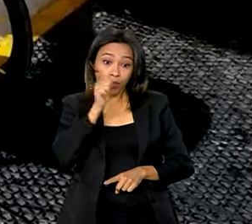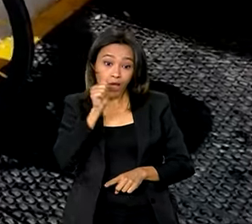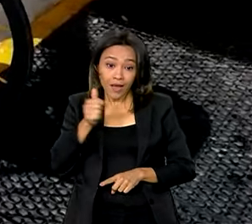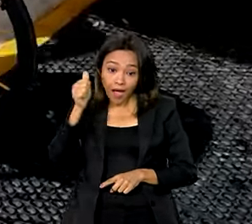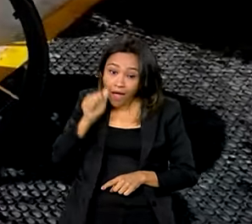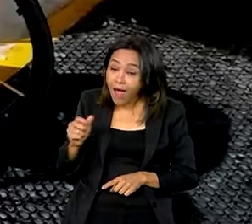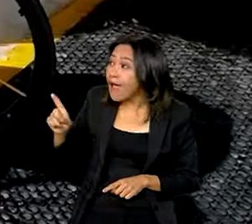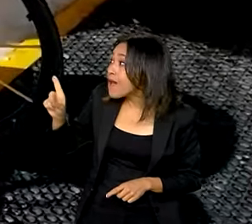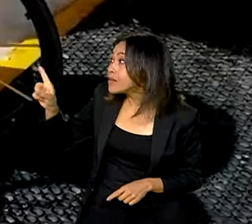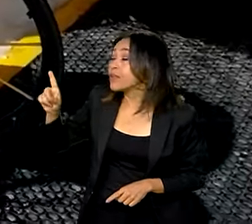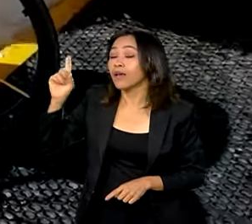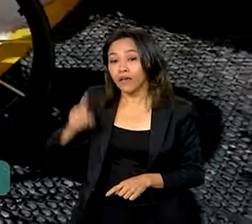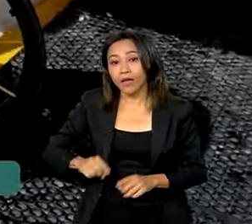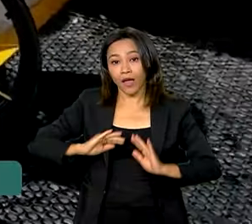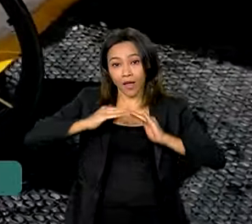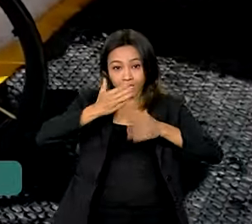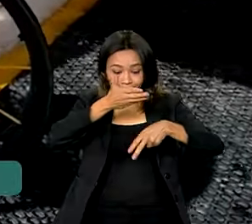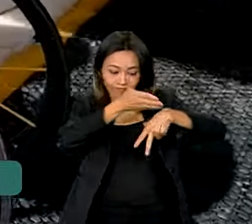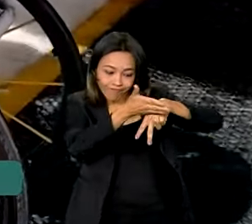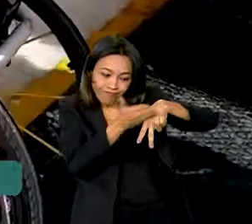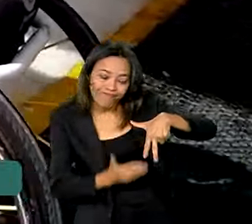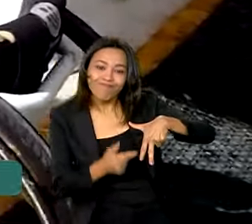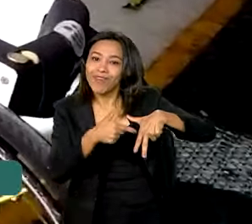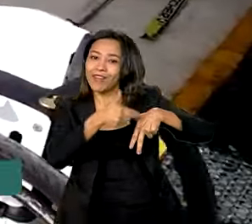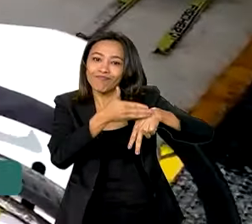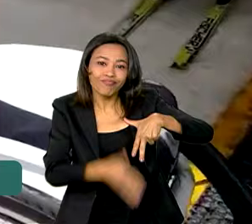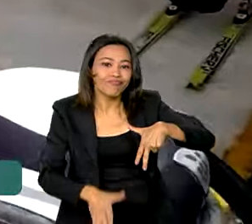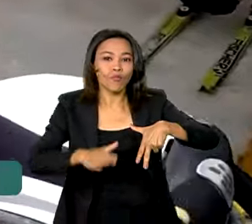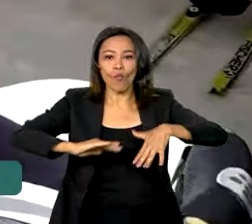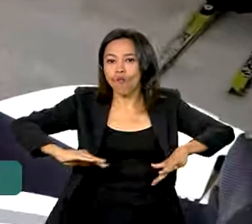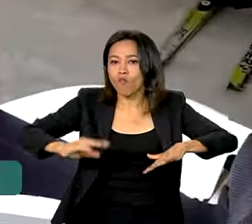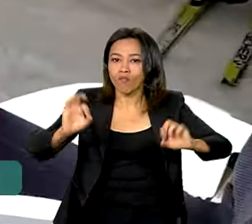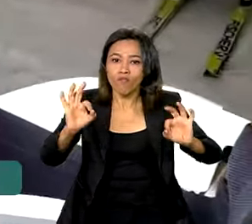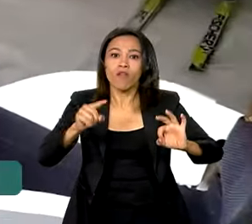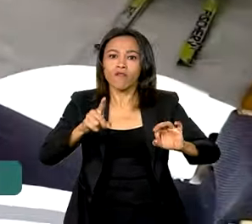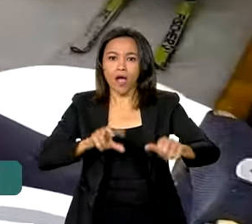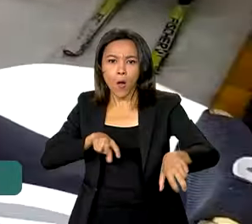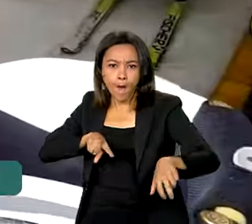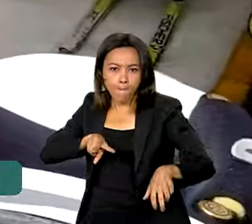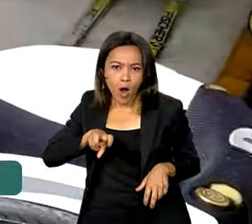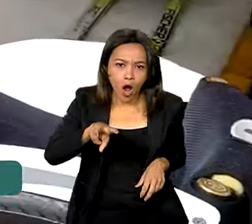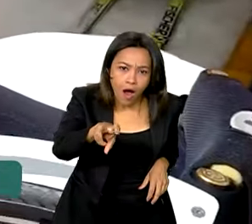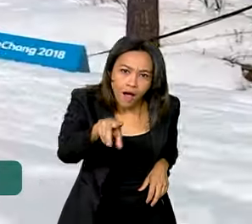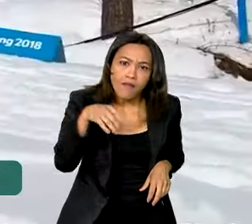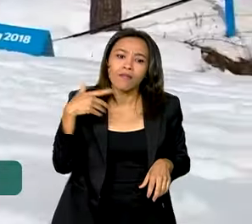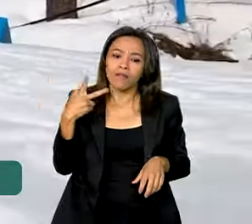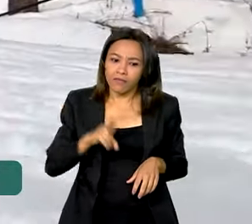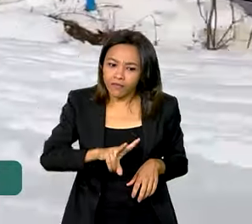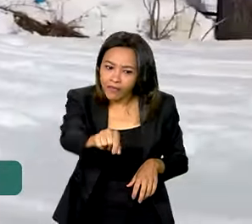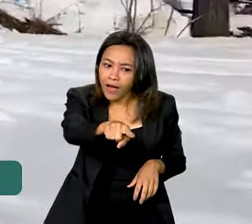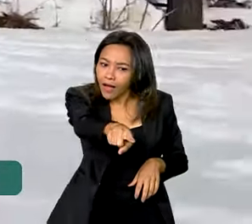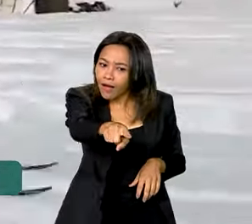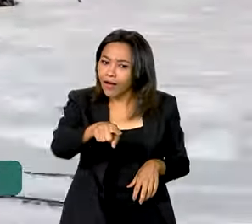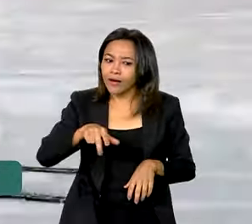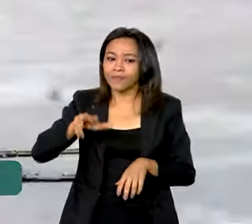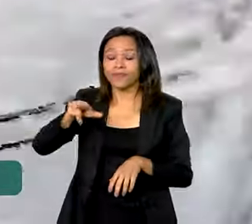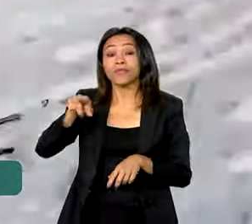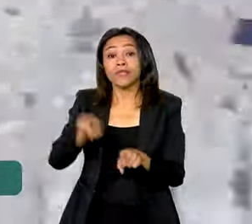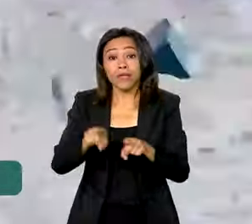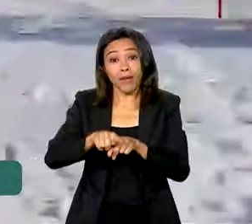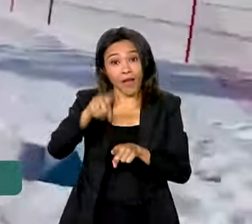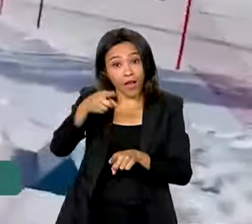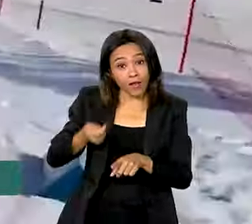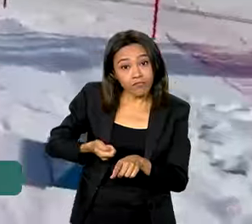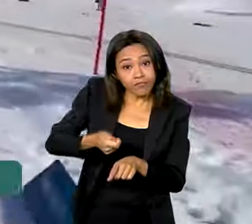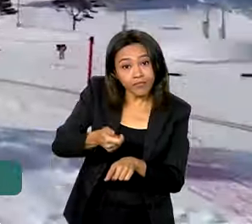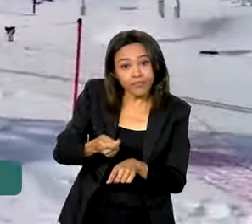a Aline, que é paraplégica e vai competir nas provas de velocidade e na maratona pelo atletismo. Beneficiária do Bolsa Atleta